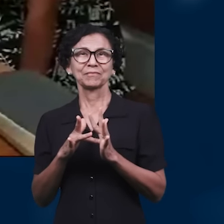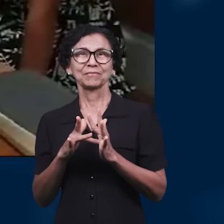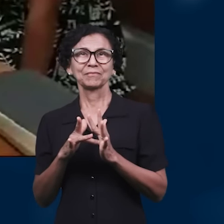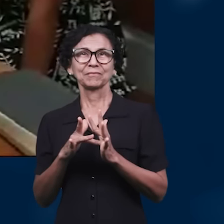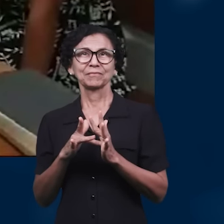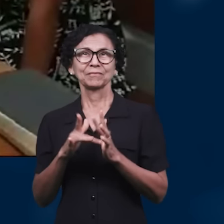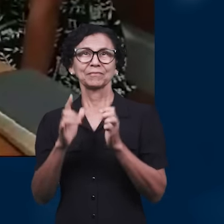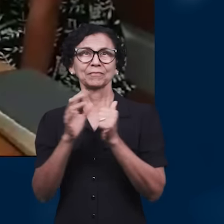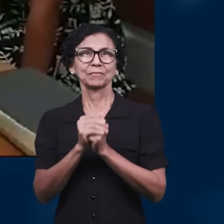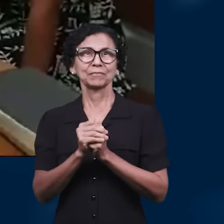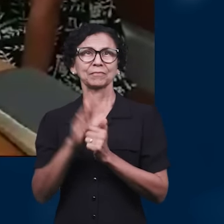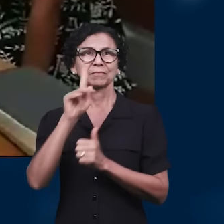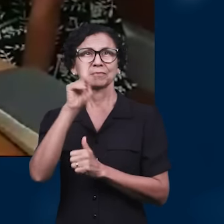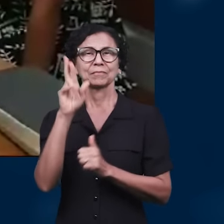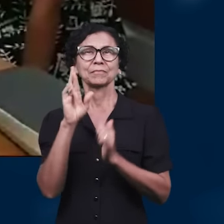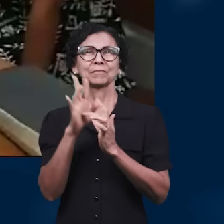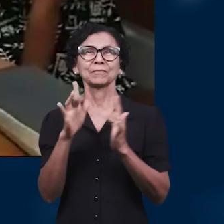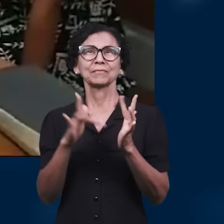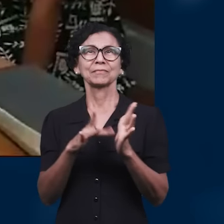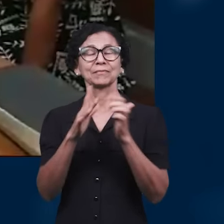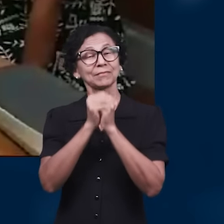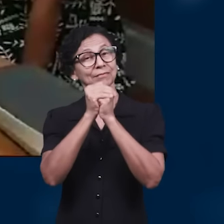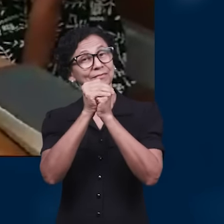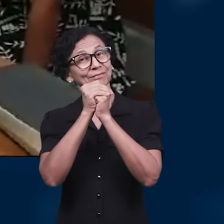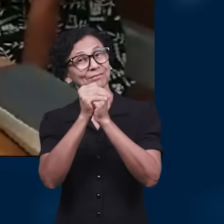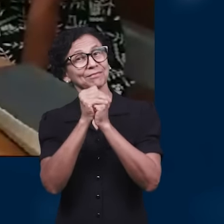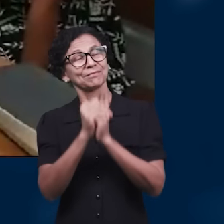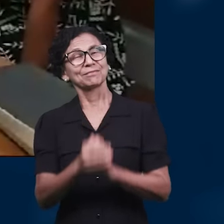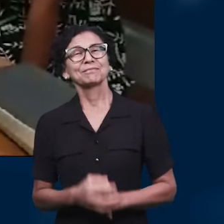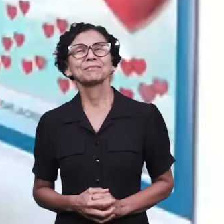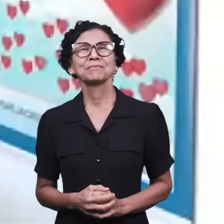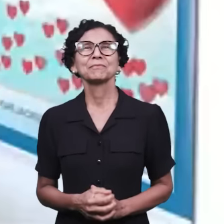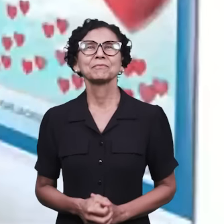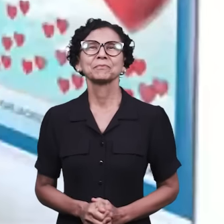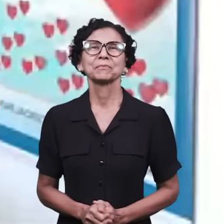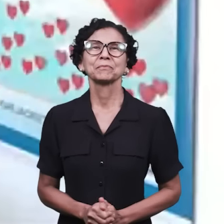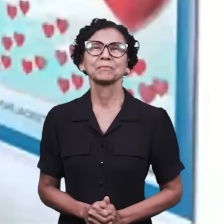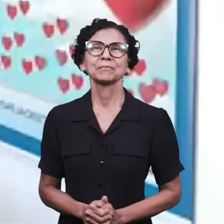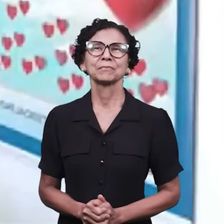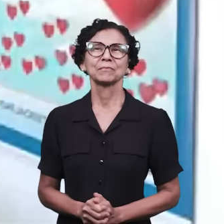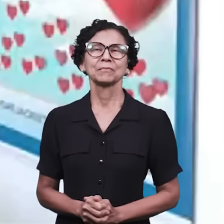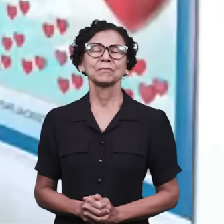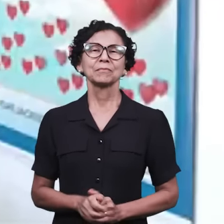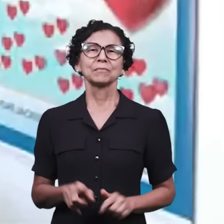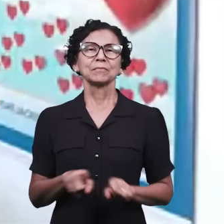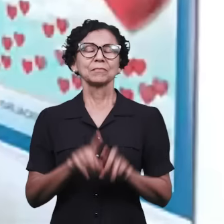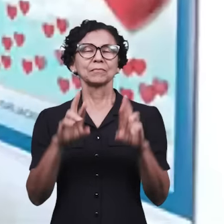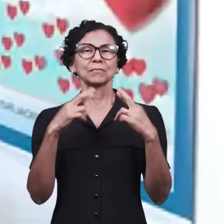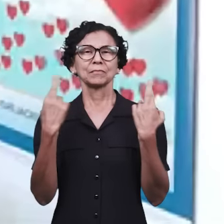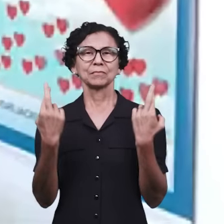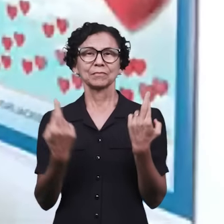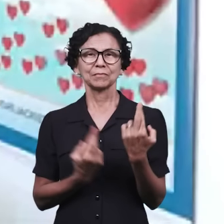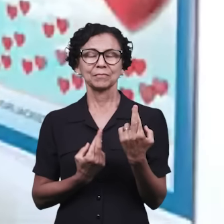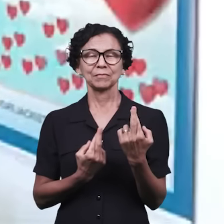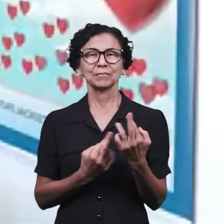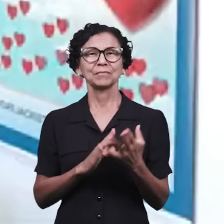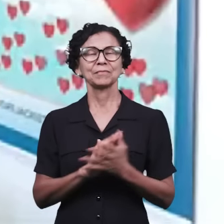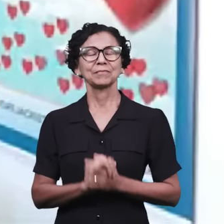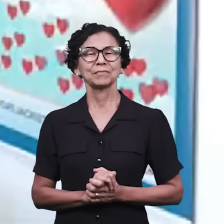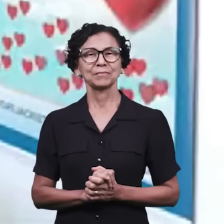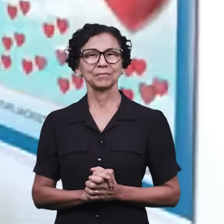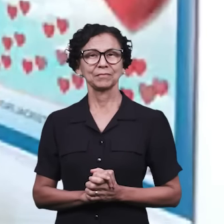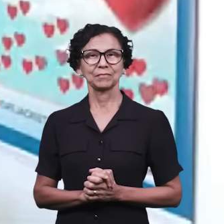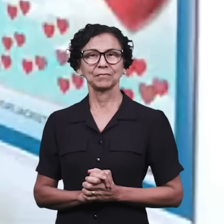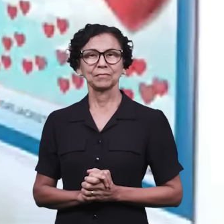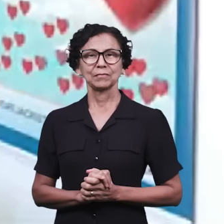Amém a todos da paz e a todos do Amém! Registramos a reunião mensal com os diáconos e